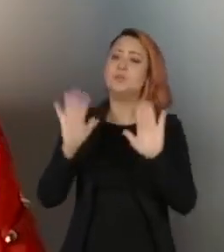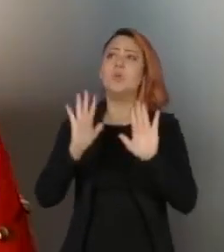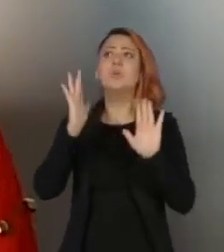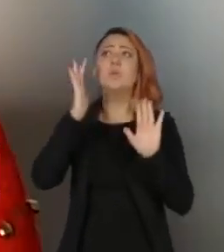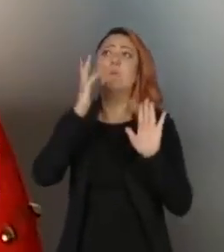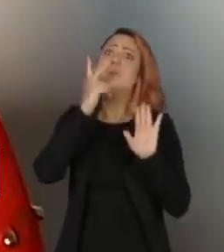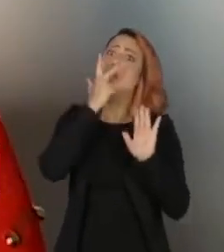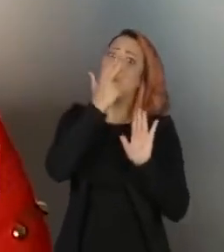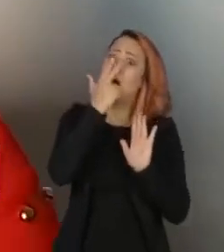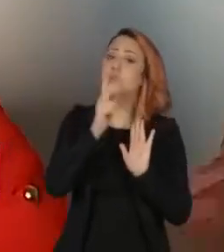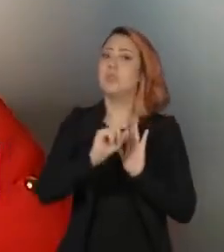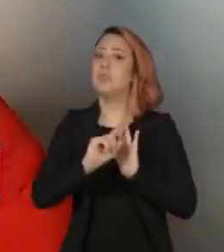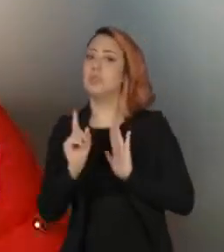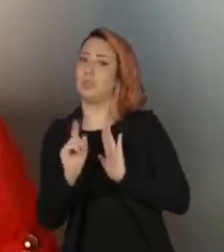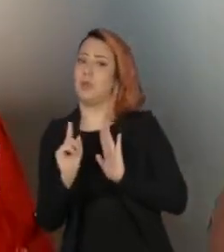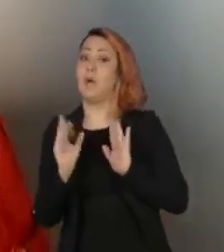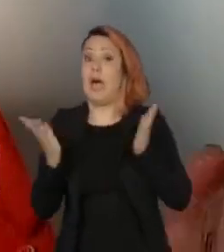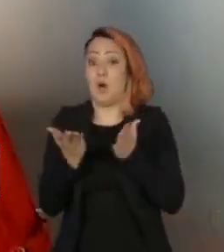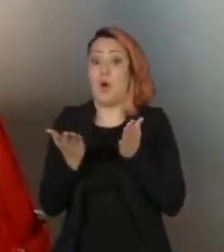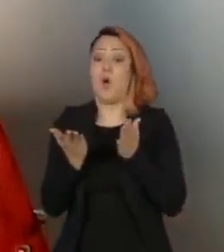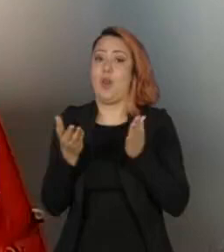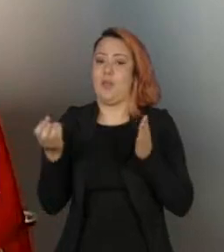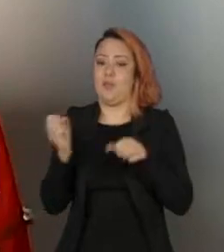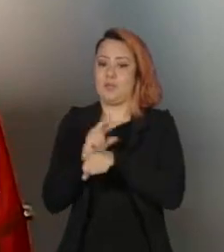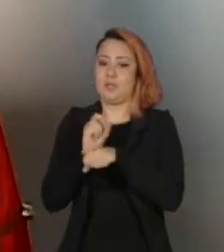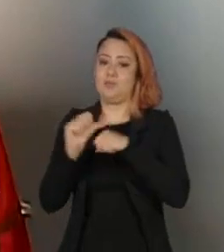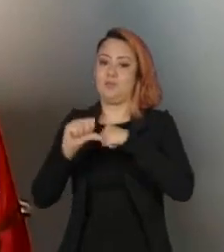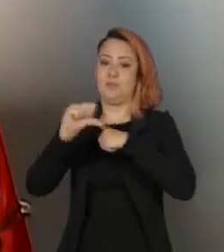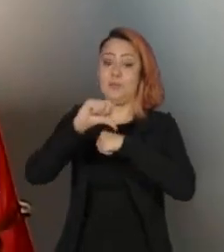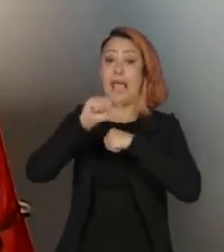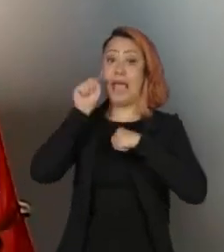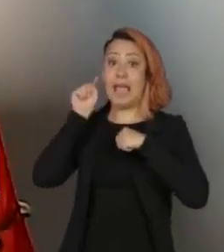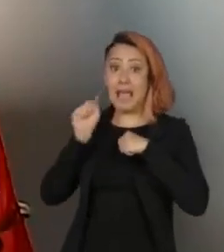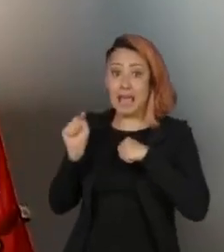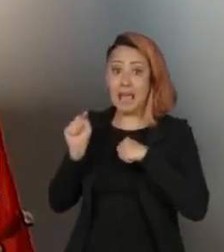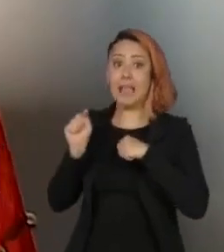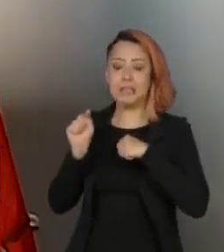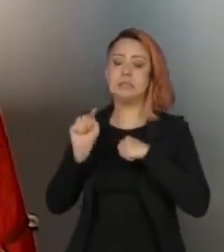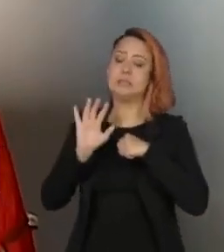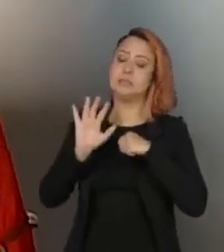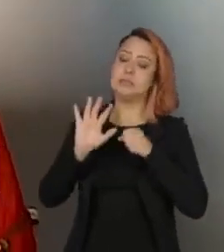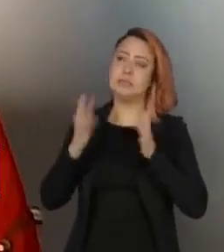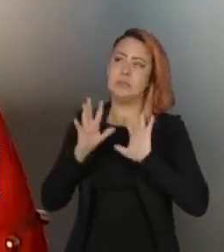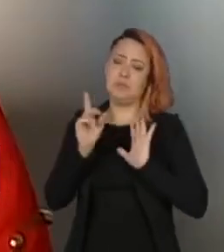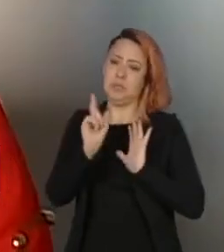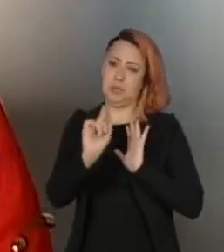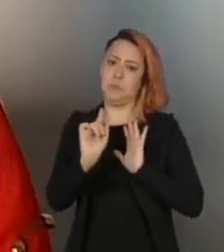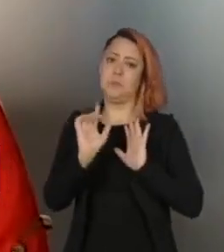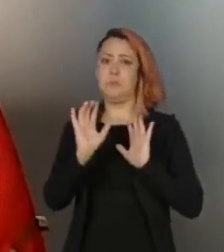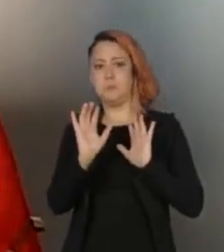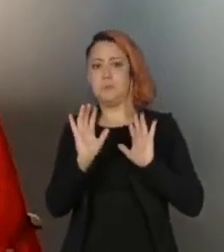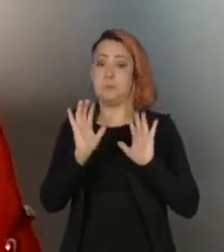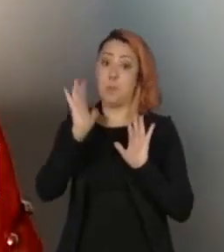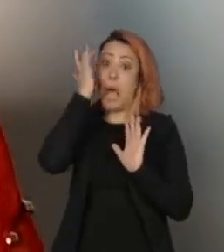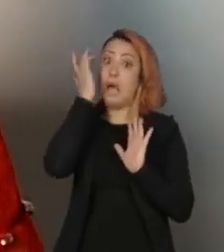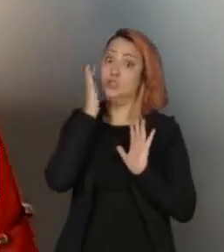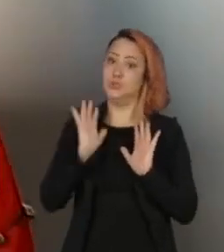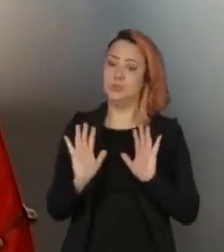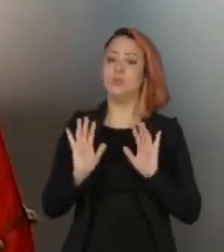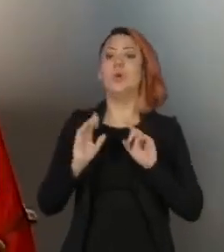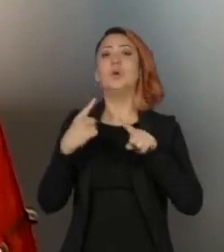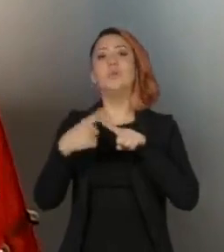com esta variante, a não ser que surja alguma outra com característica diferente, mas com esta, provavelmente não,